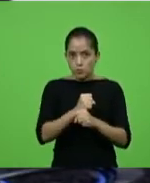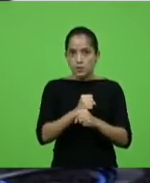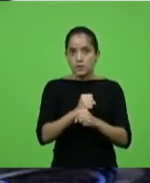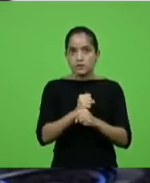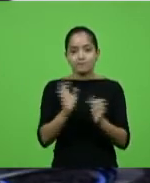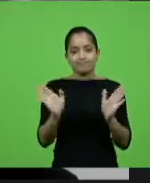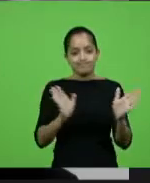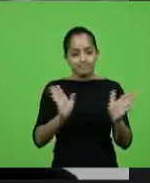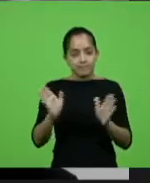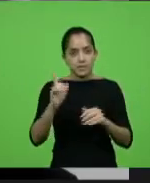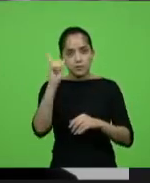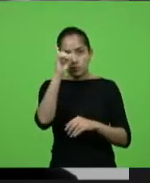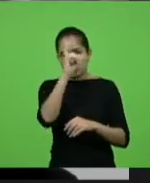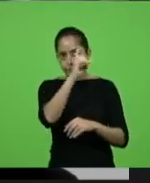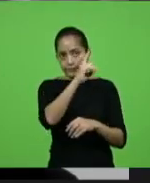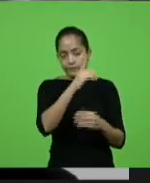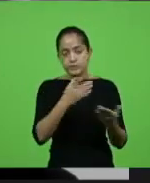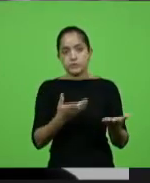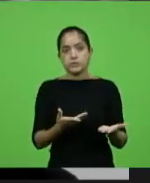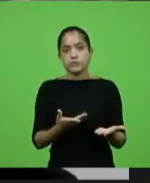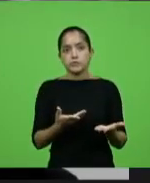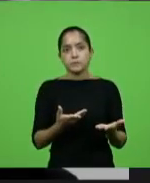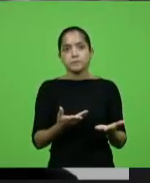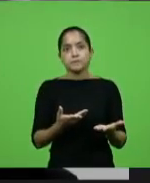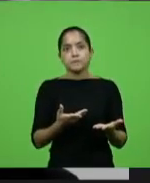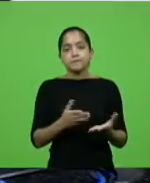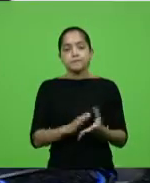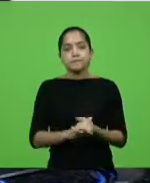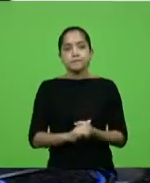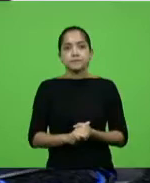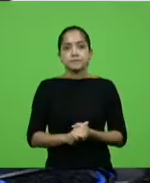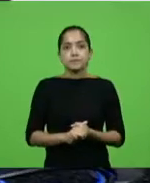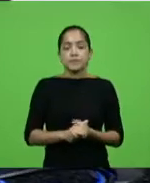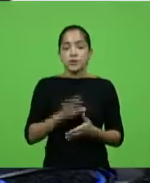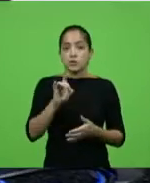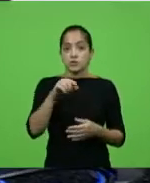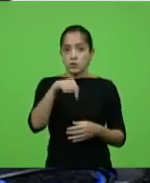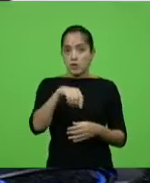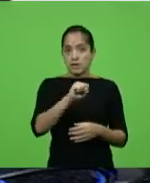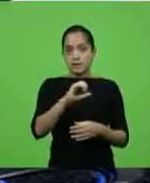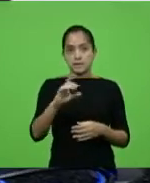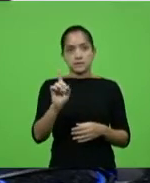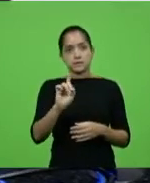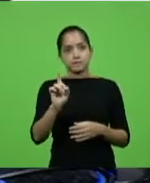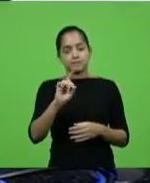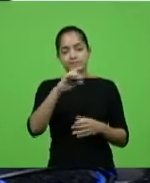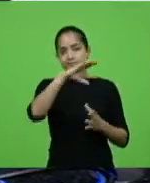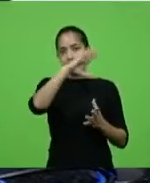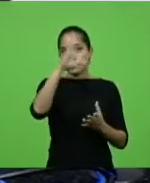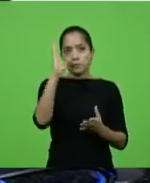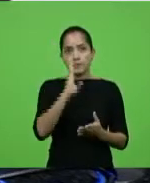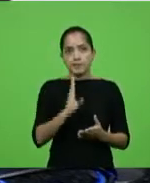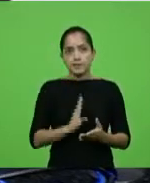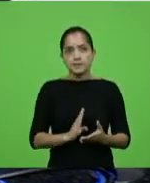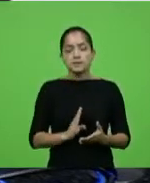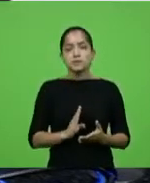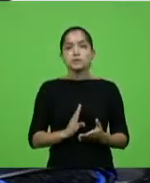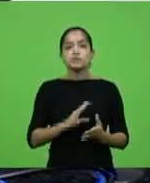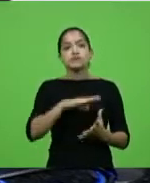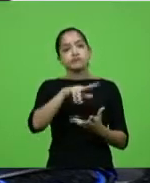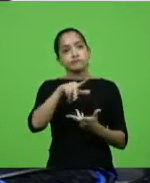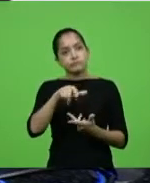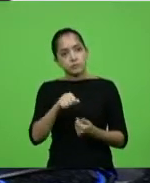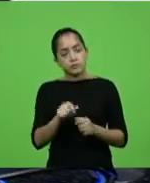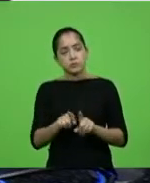tão difícil, deputado Maurício, não só em Santa Catarina, no nosso Brasil e no mundo,